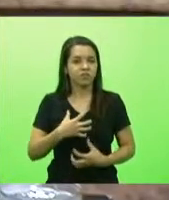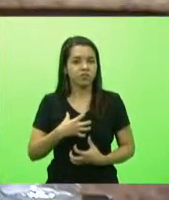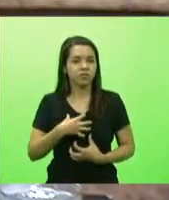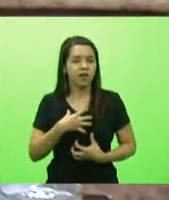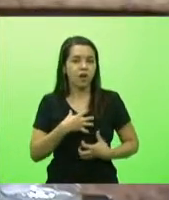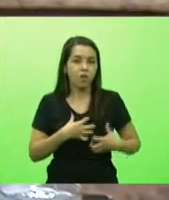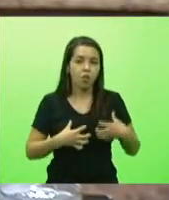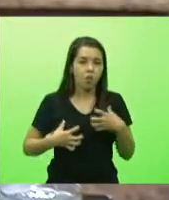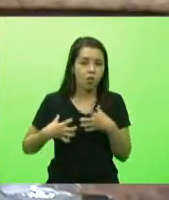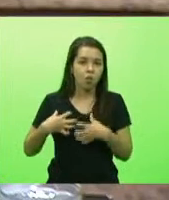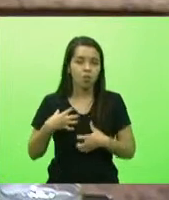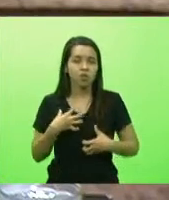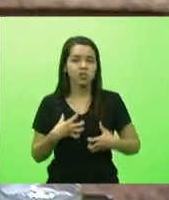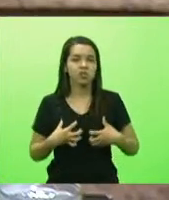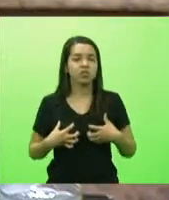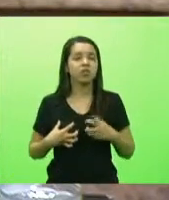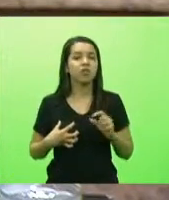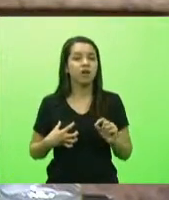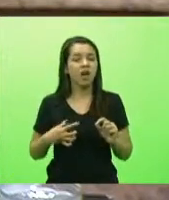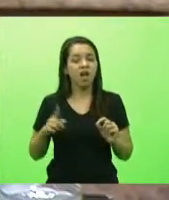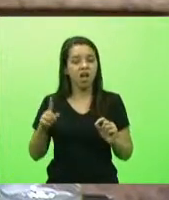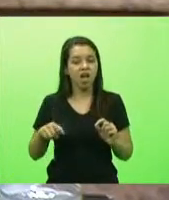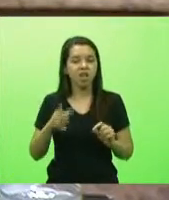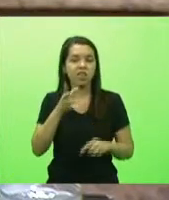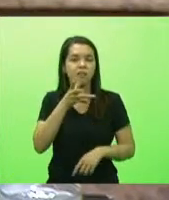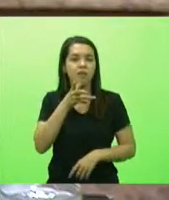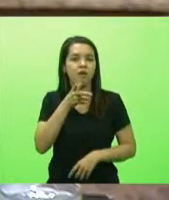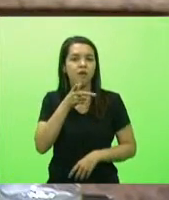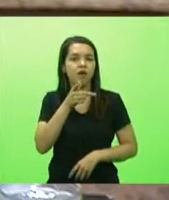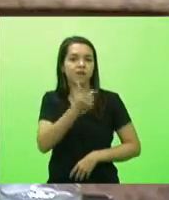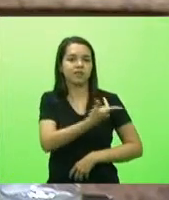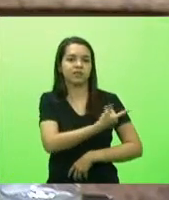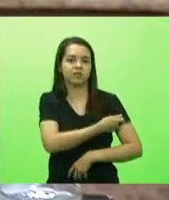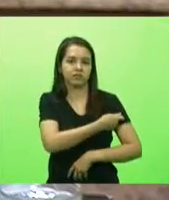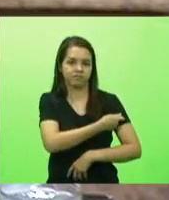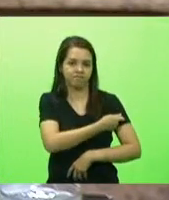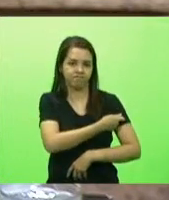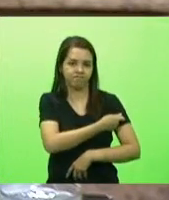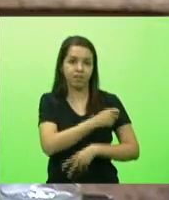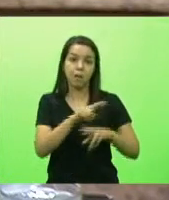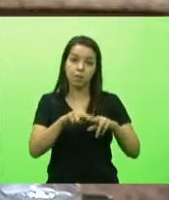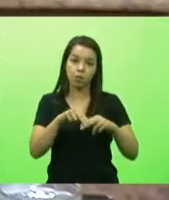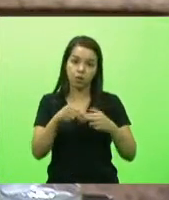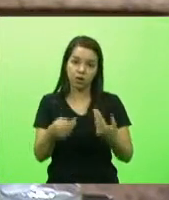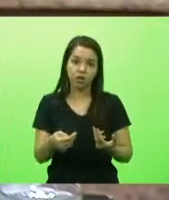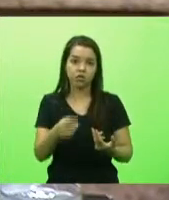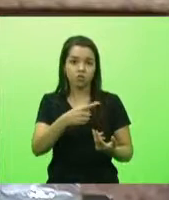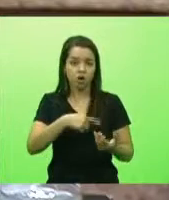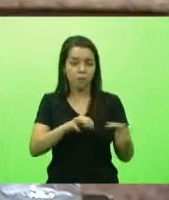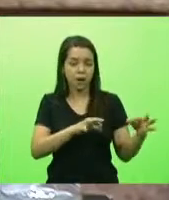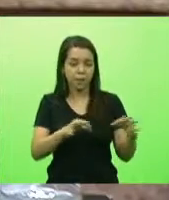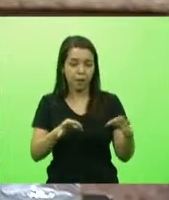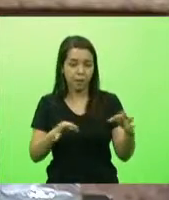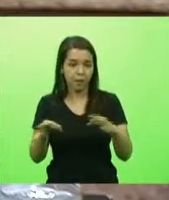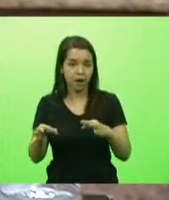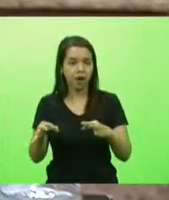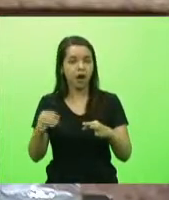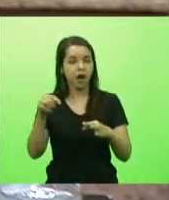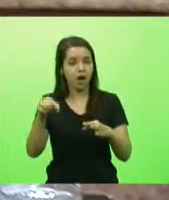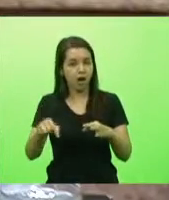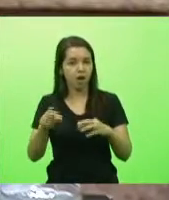ele tomou essa iniciativa iniciativa essa que nós queríamos ter tomado na primeira reunião da